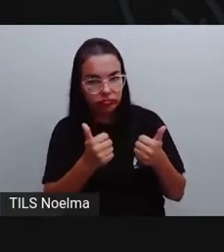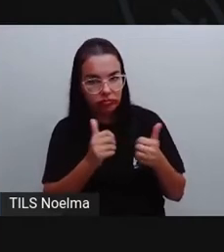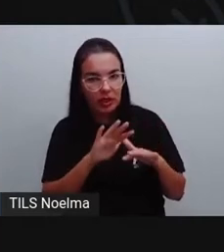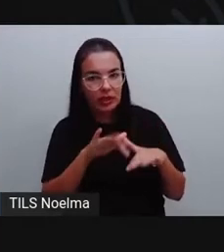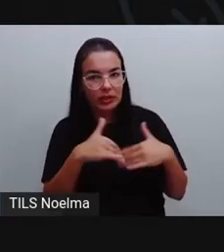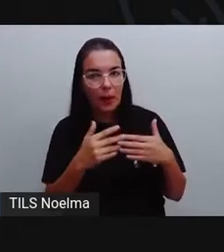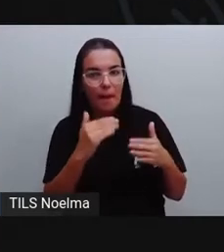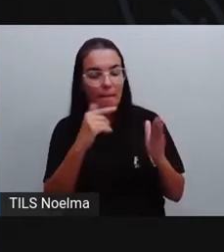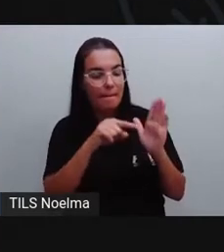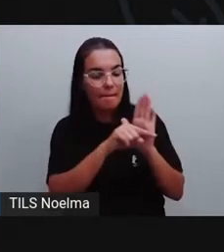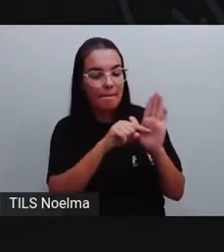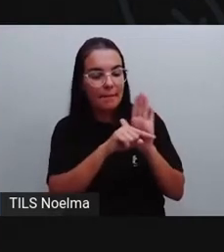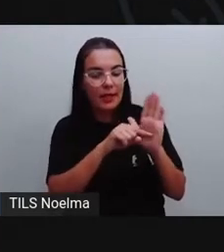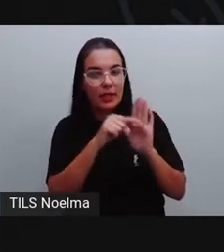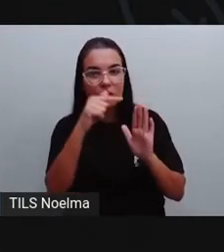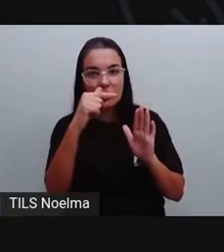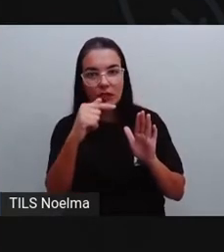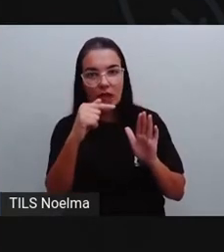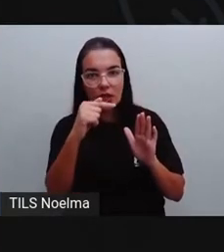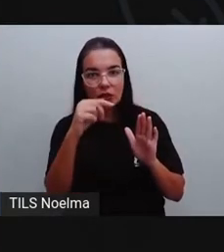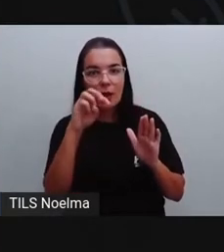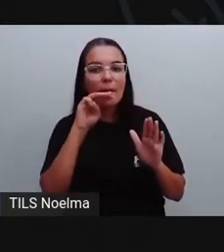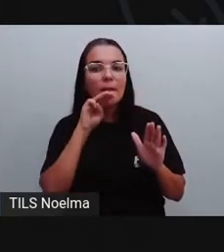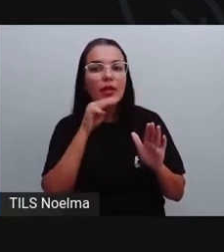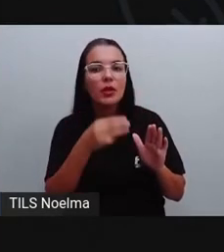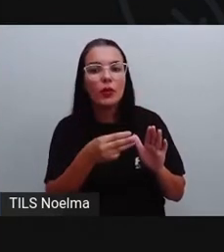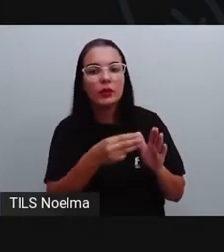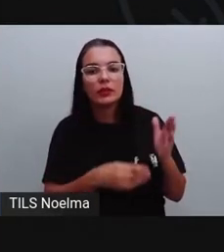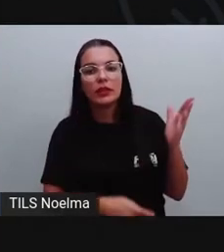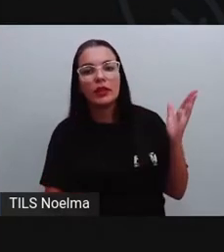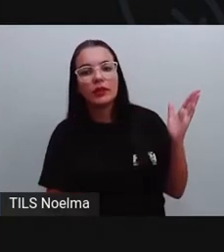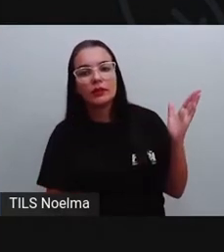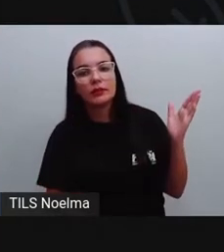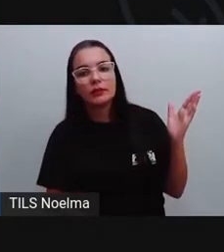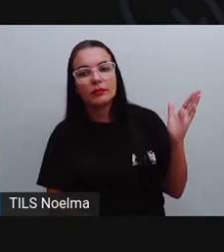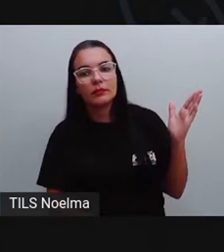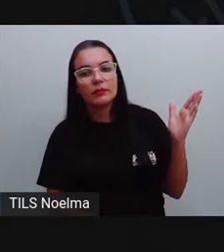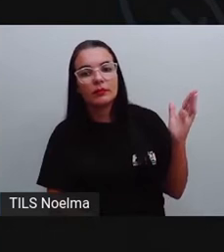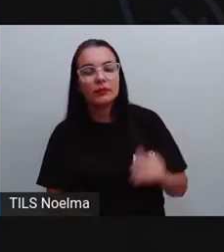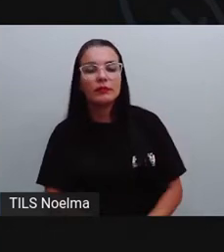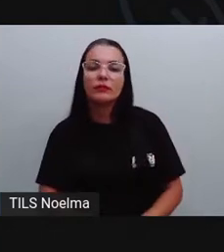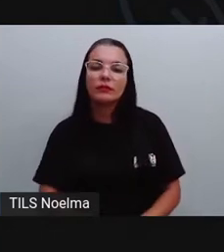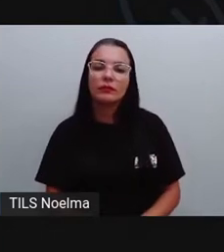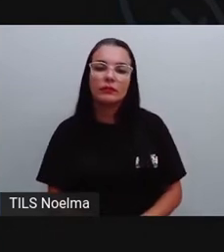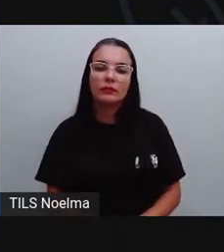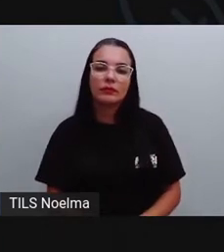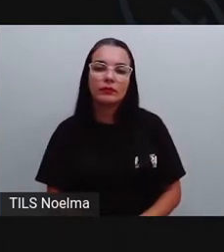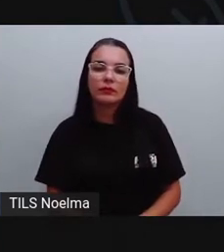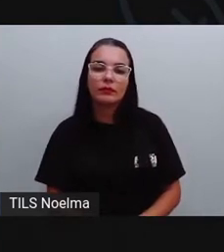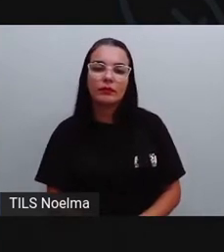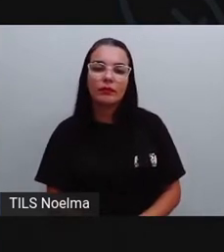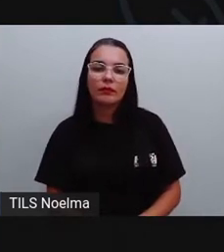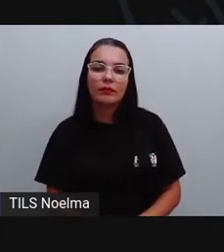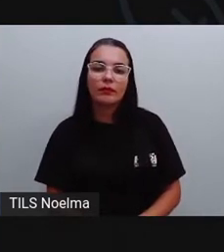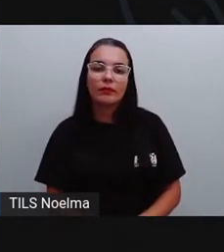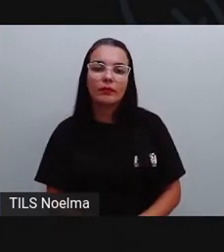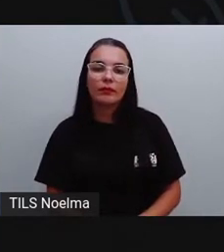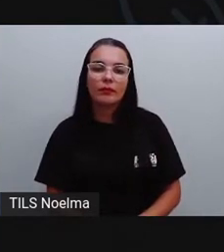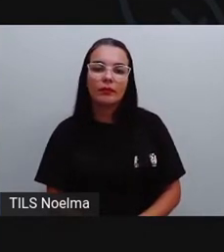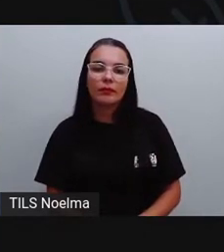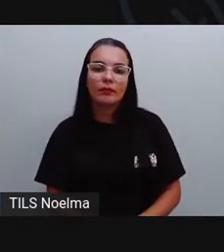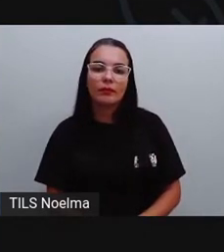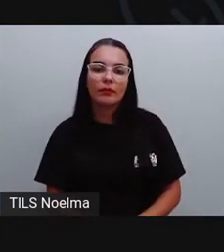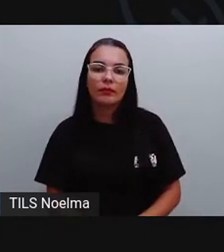menos 7 milhões. 10 milhões menos 7 milhões, nós vamos ter o quê? 3